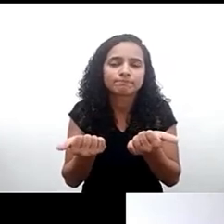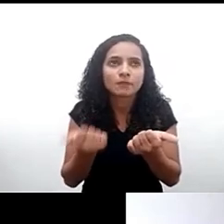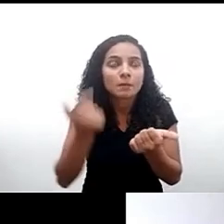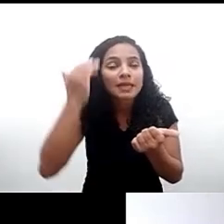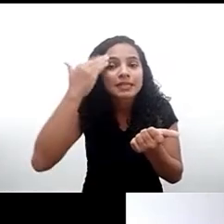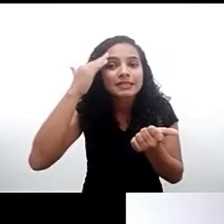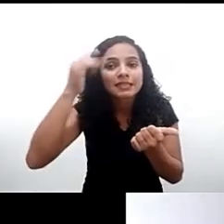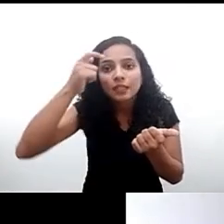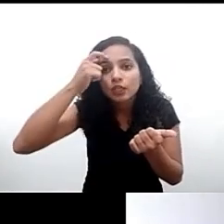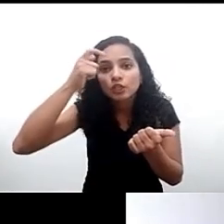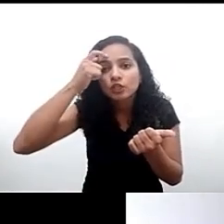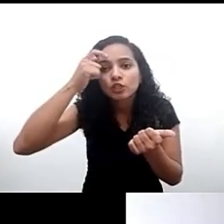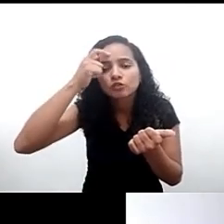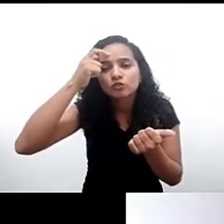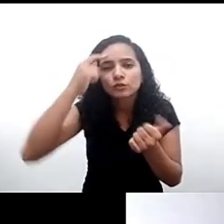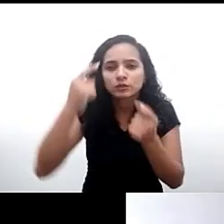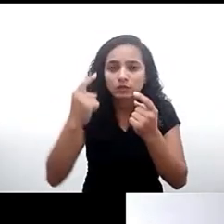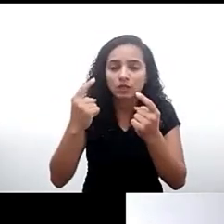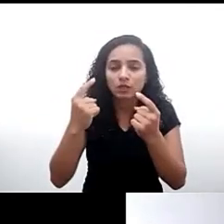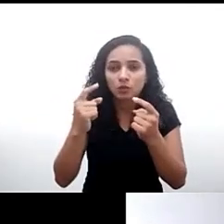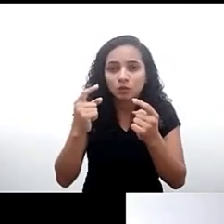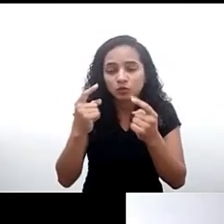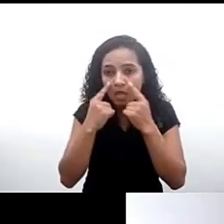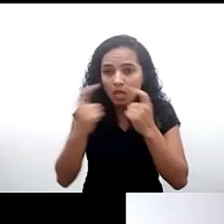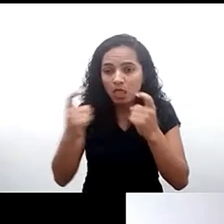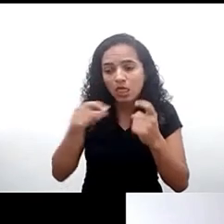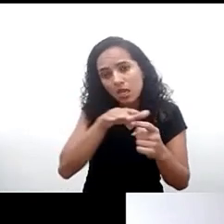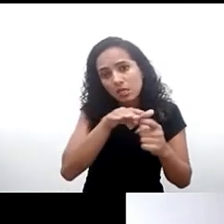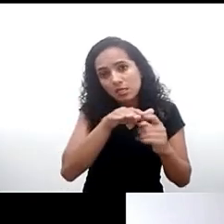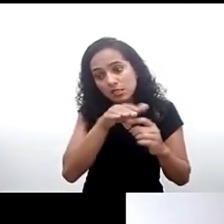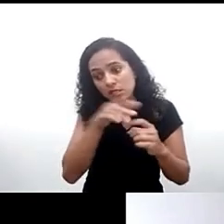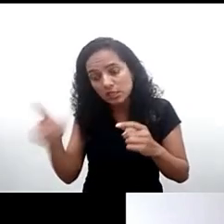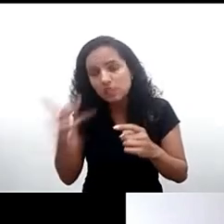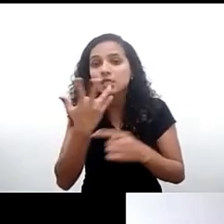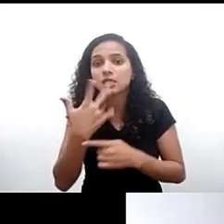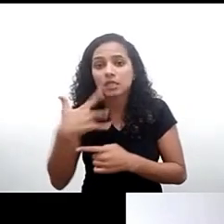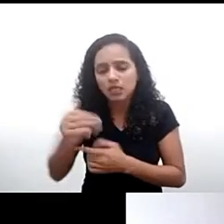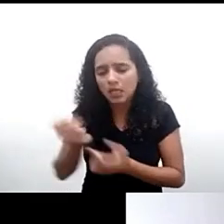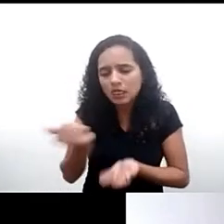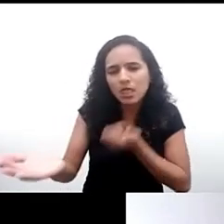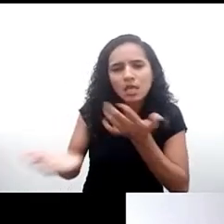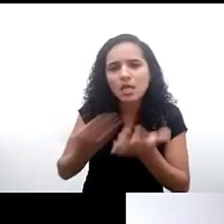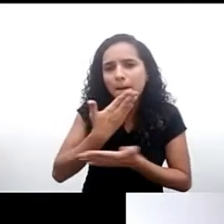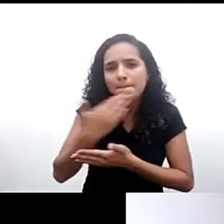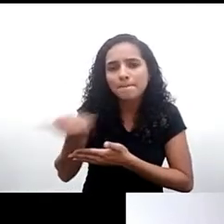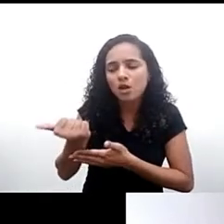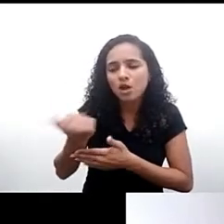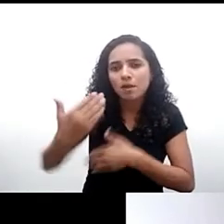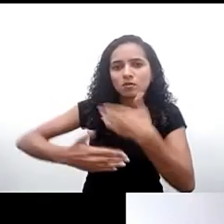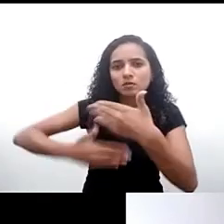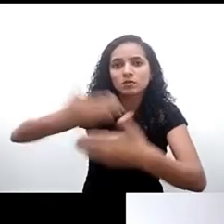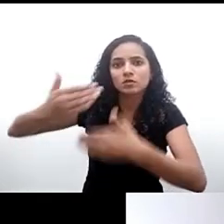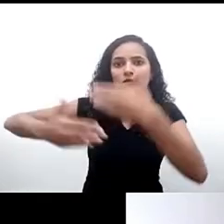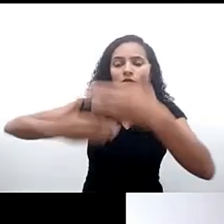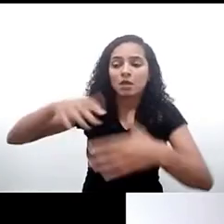superior da criança como princípio reitor e horizontal que permite as melhores condições para o desenvolvimento de crianças e adolescentes em cada